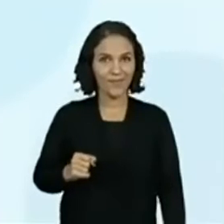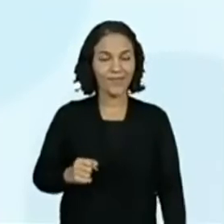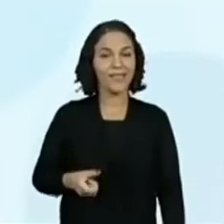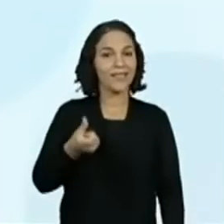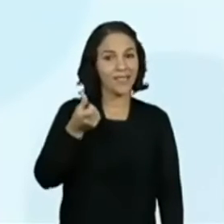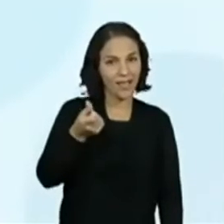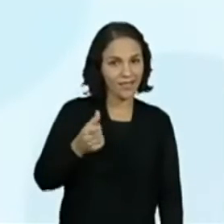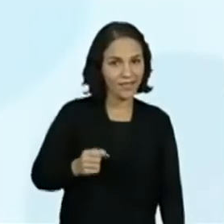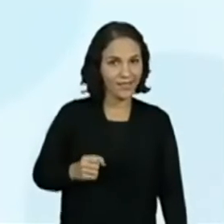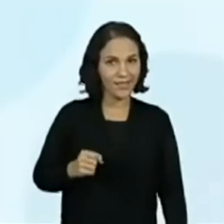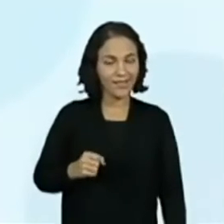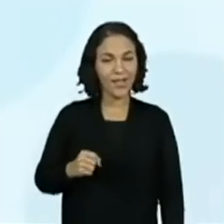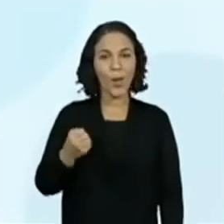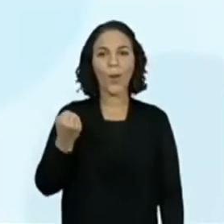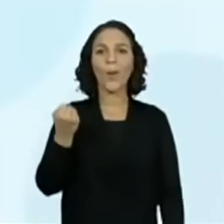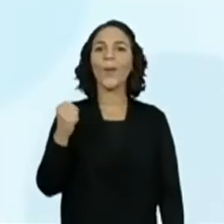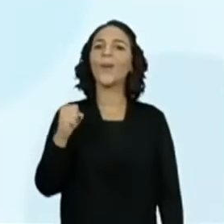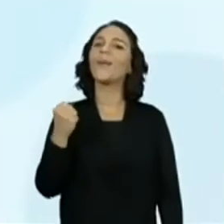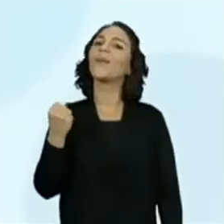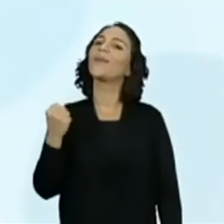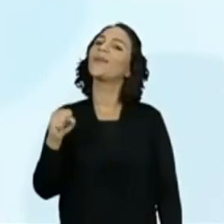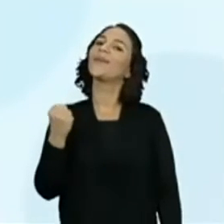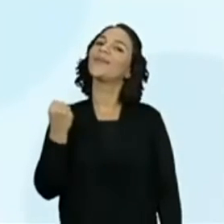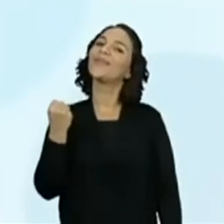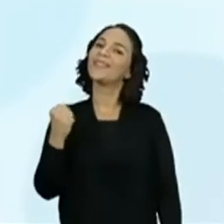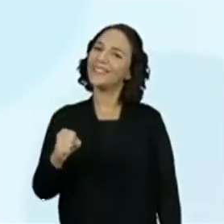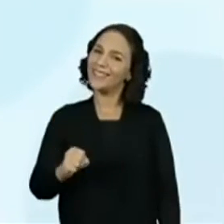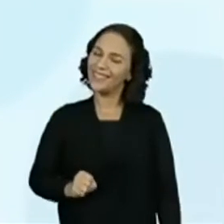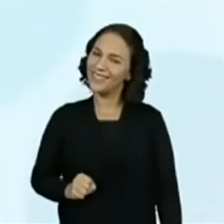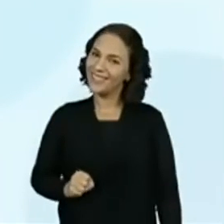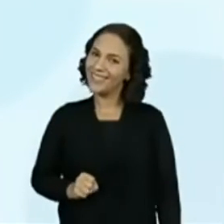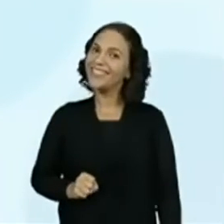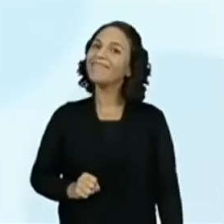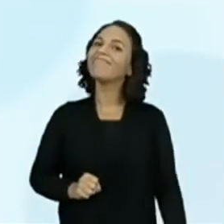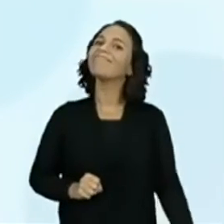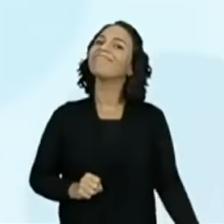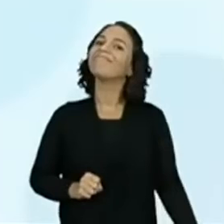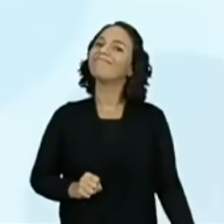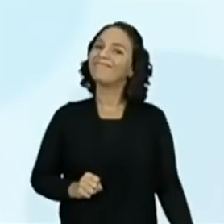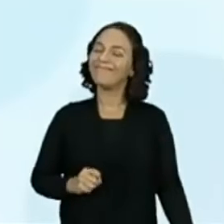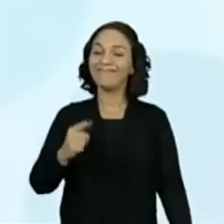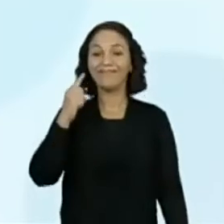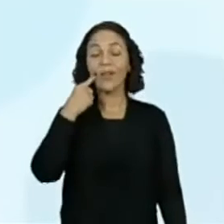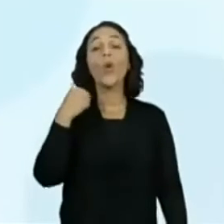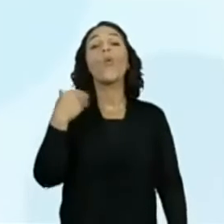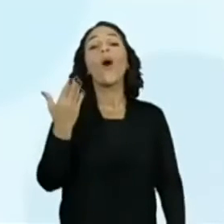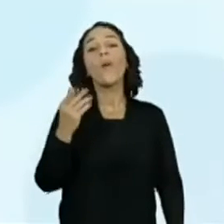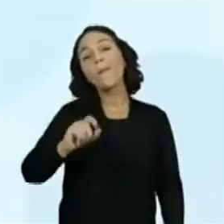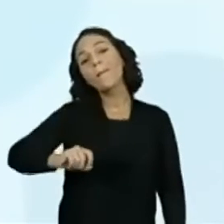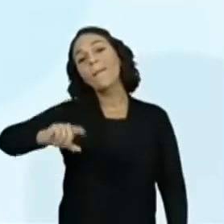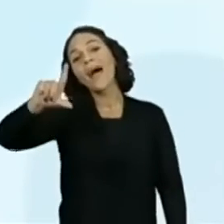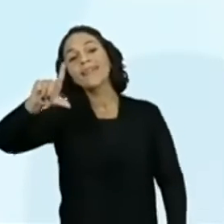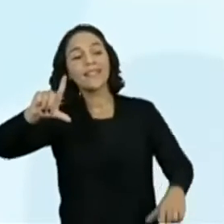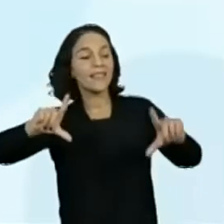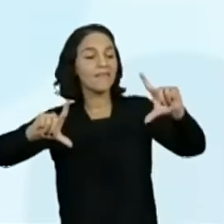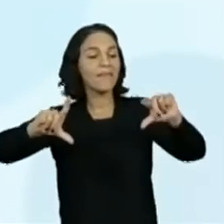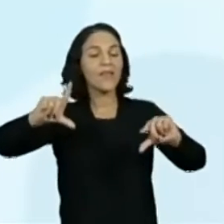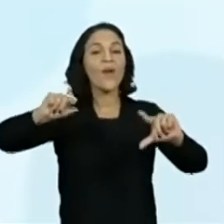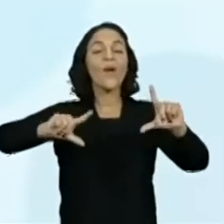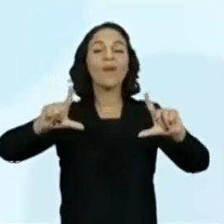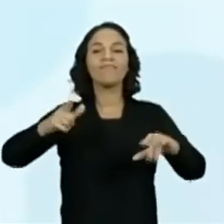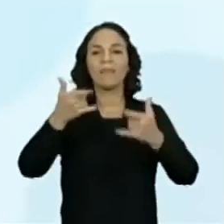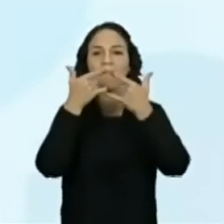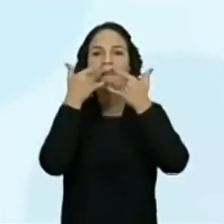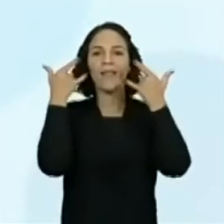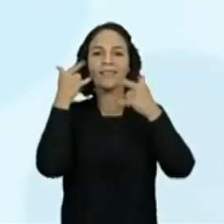seis, oito. Hum, então já podemos responder. O que tinha mais? Mascaras.